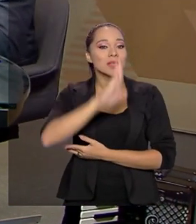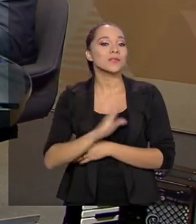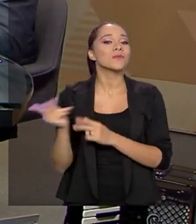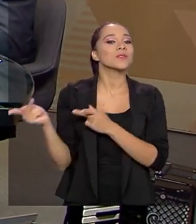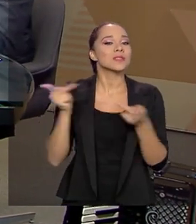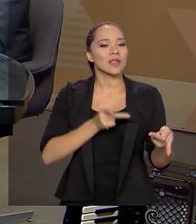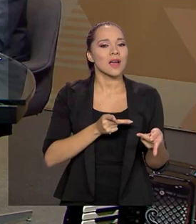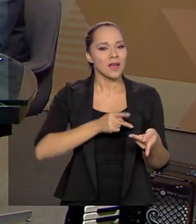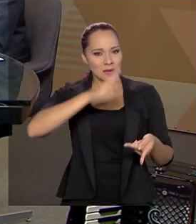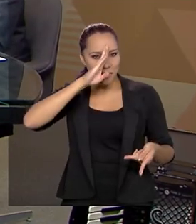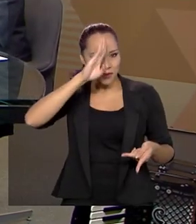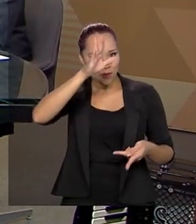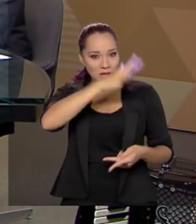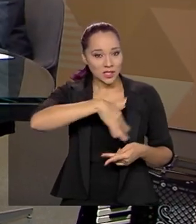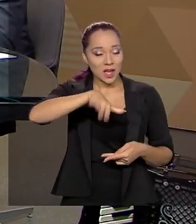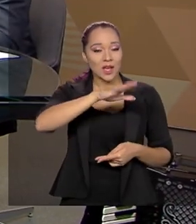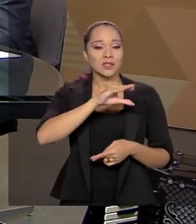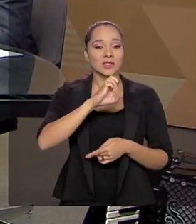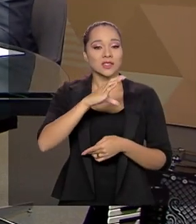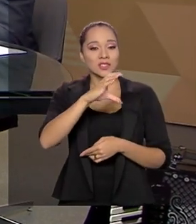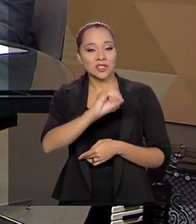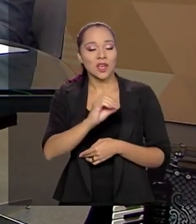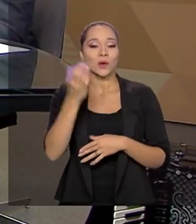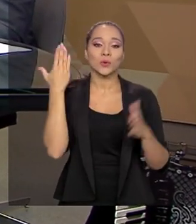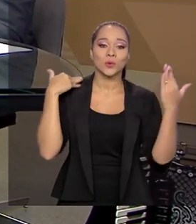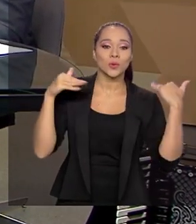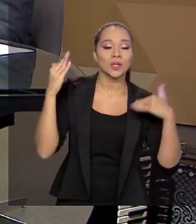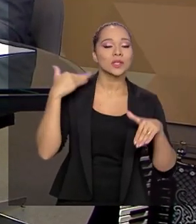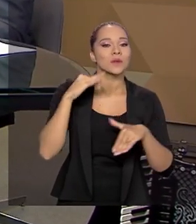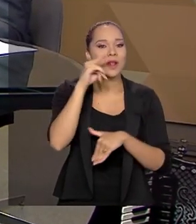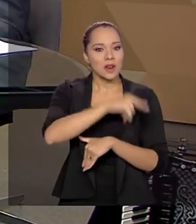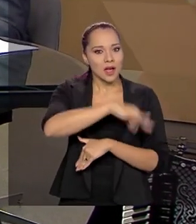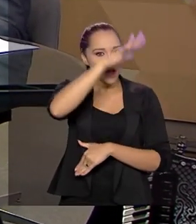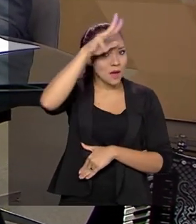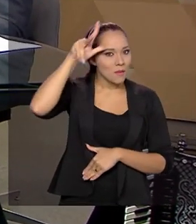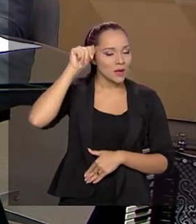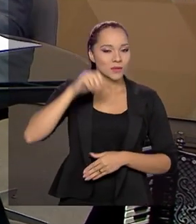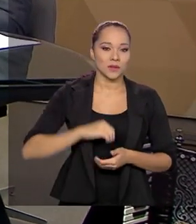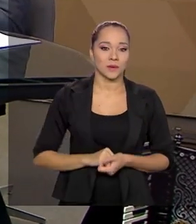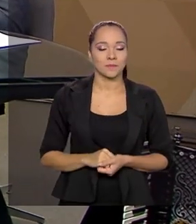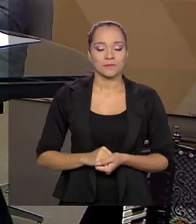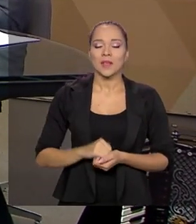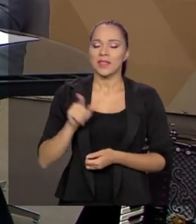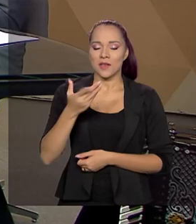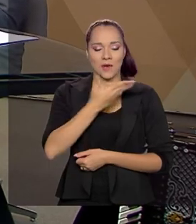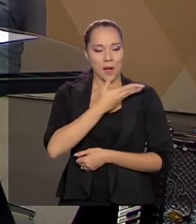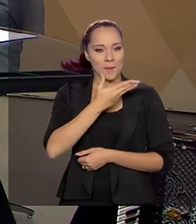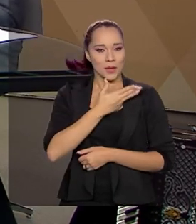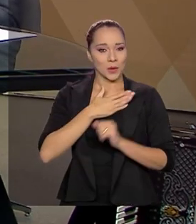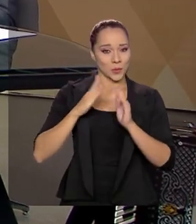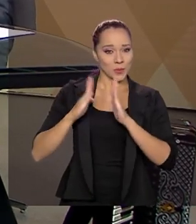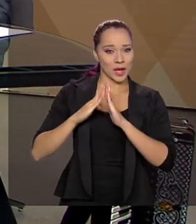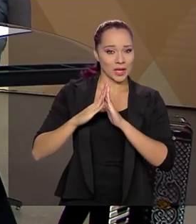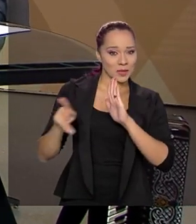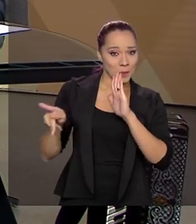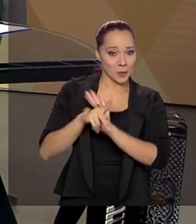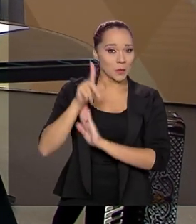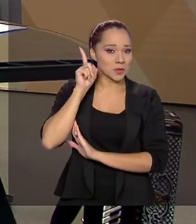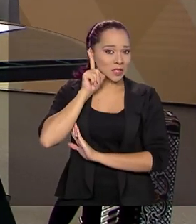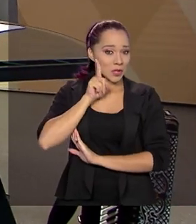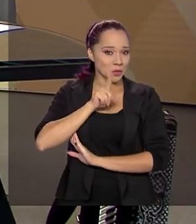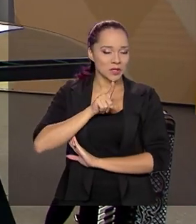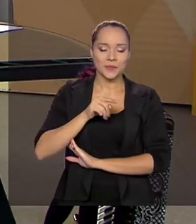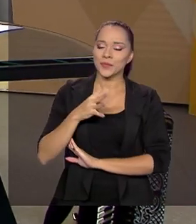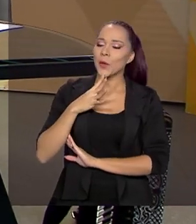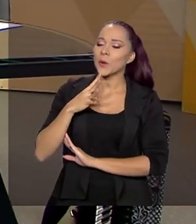a parte de ecoturismo, de Amazônia. A Amazônia é como um americano, um amigo meu, que eu fiz ele na Amazônia, ele